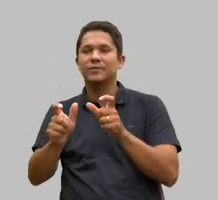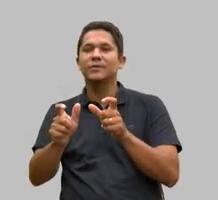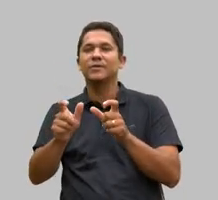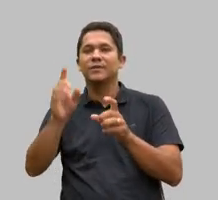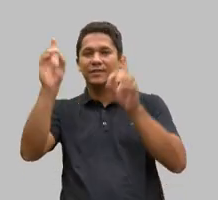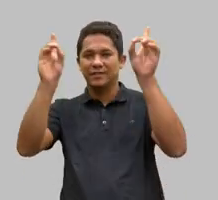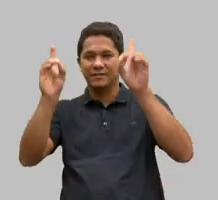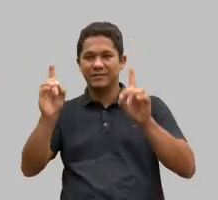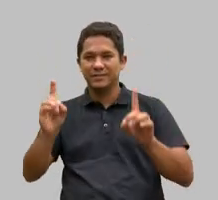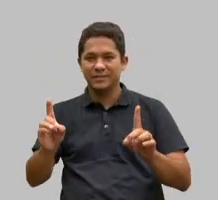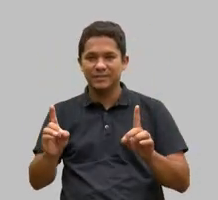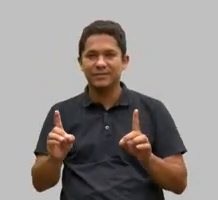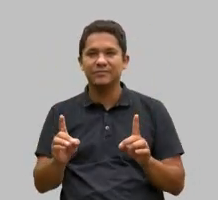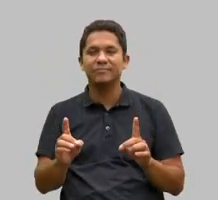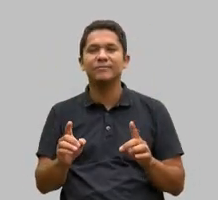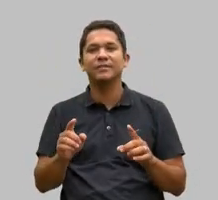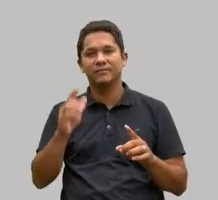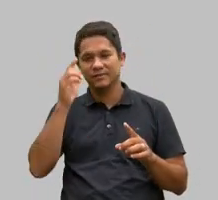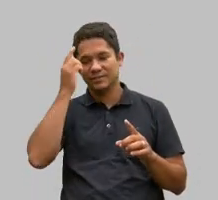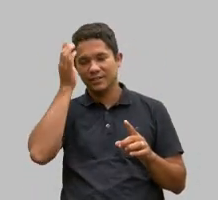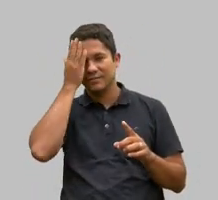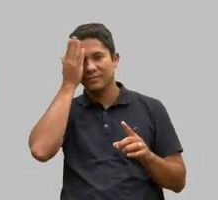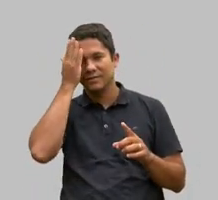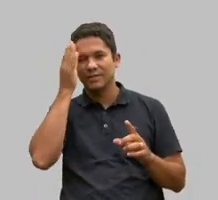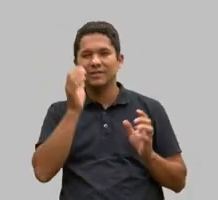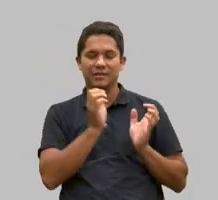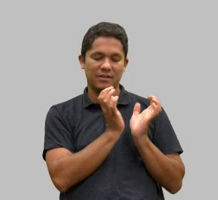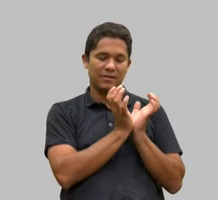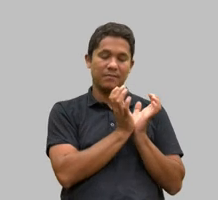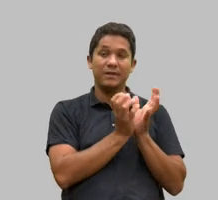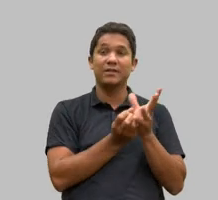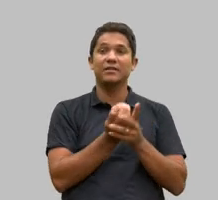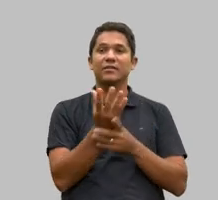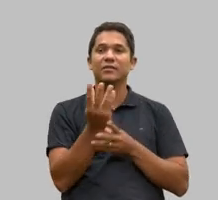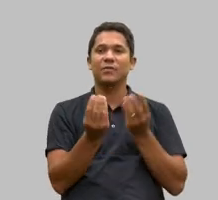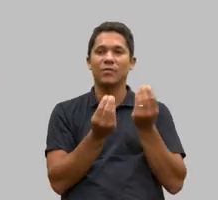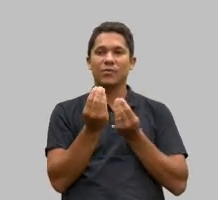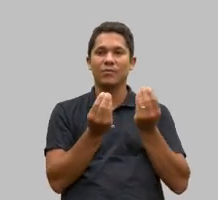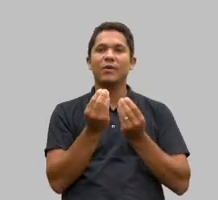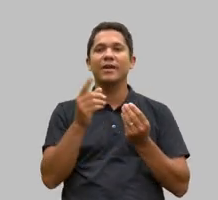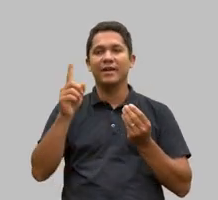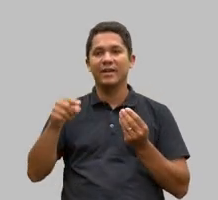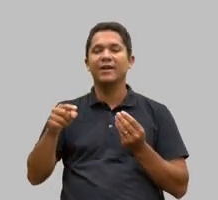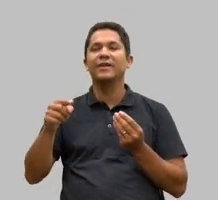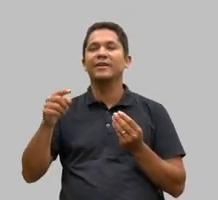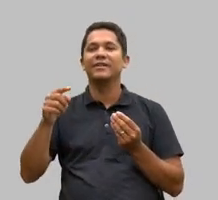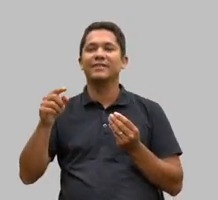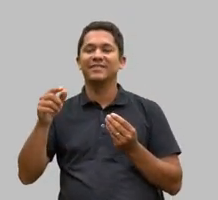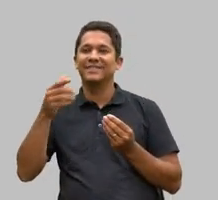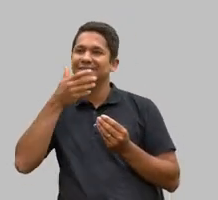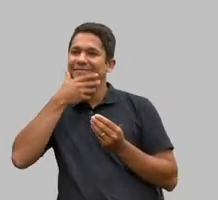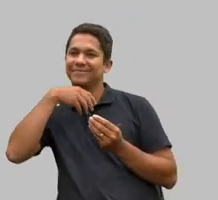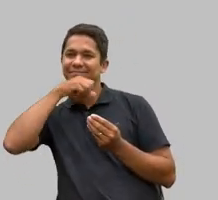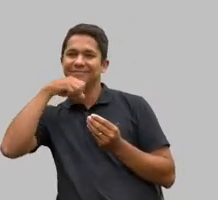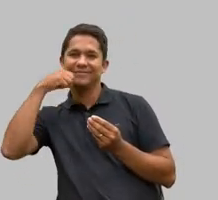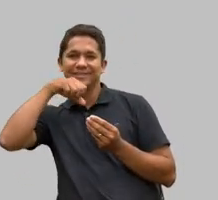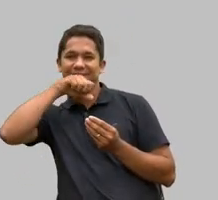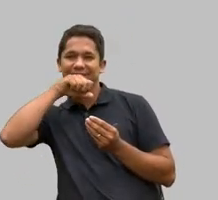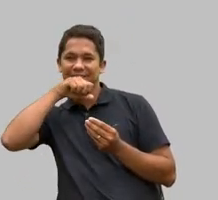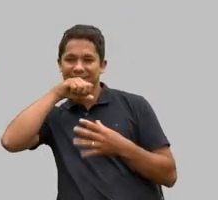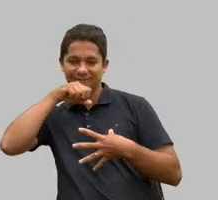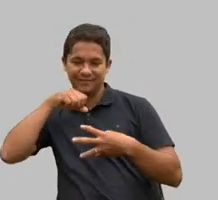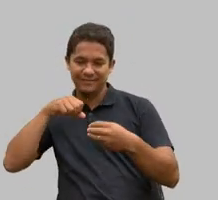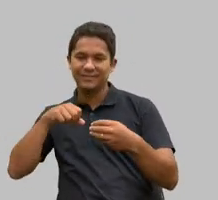nasceu desse trabalho e da ideia dos pais das pessoas com deficiência de criar uma instituição para a defesa dessas pessoas